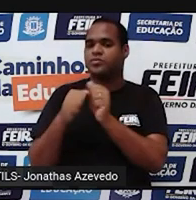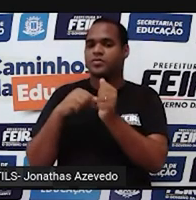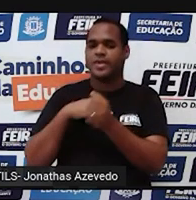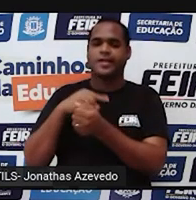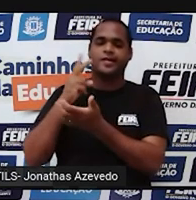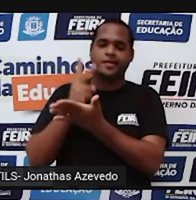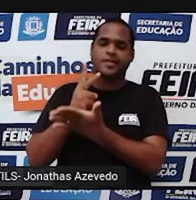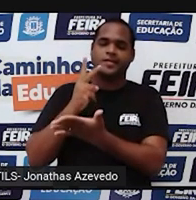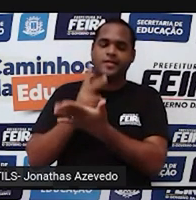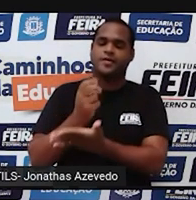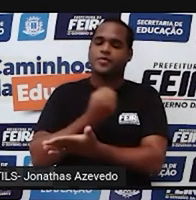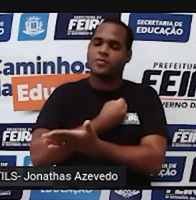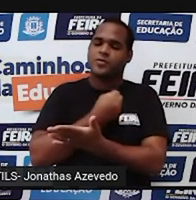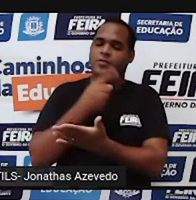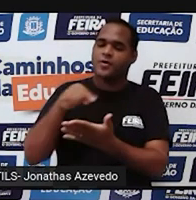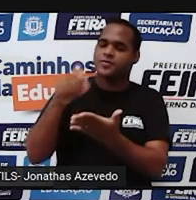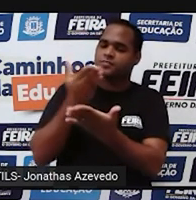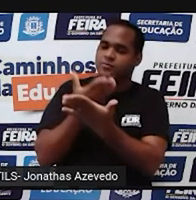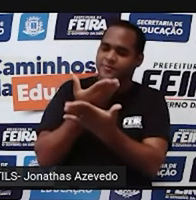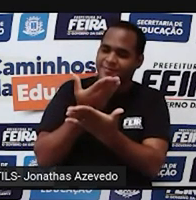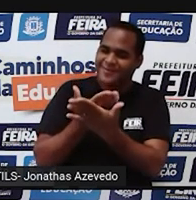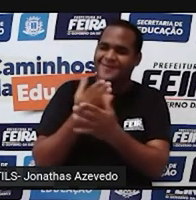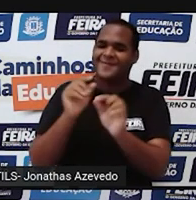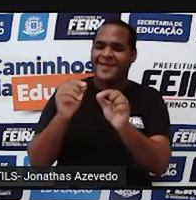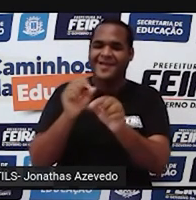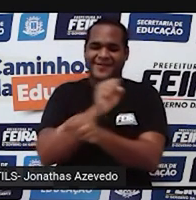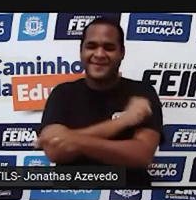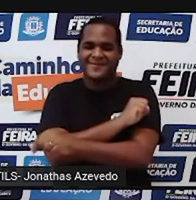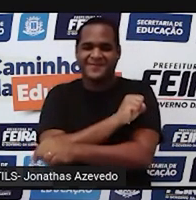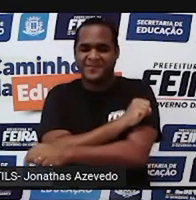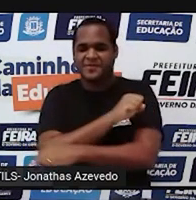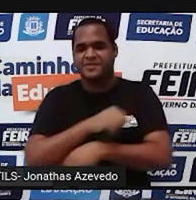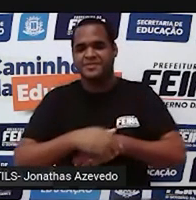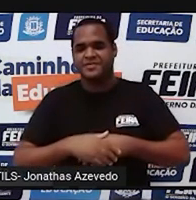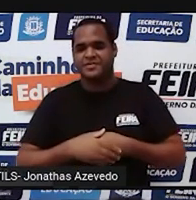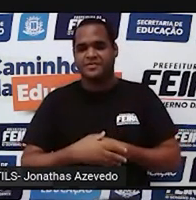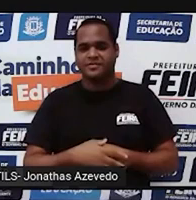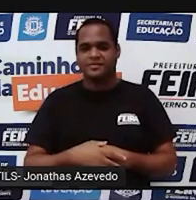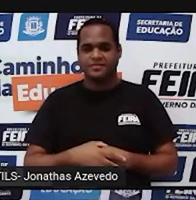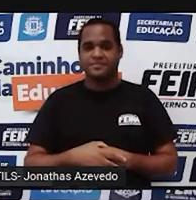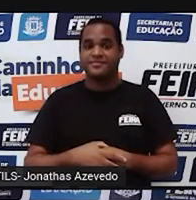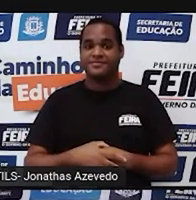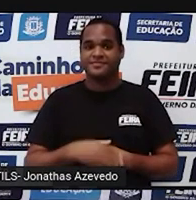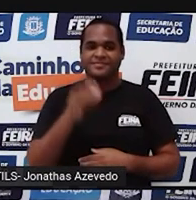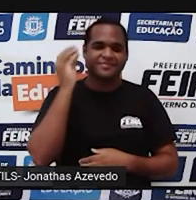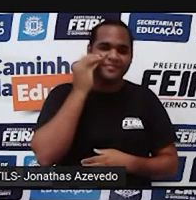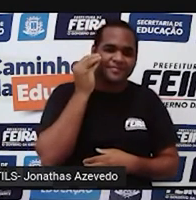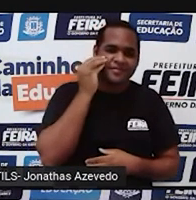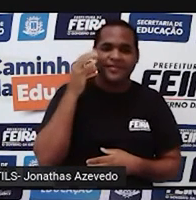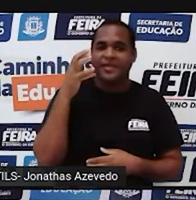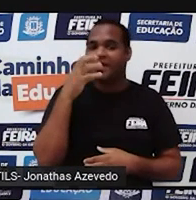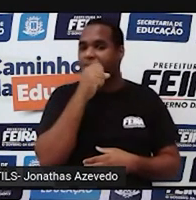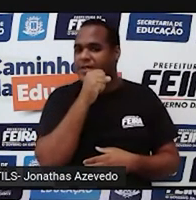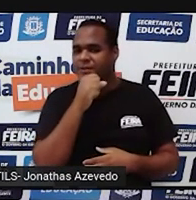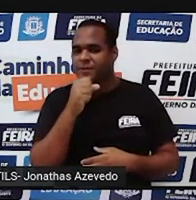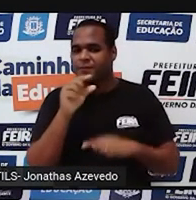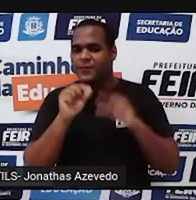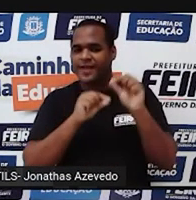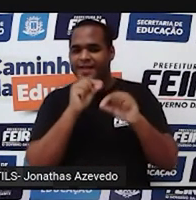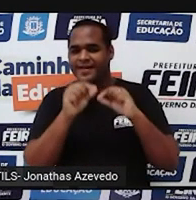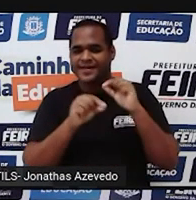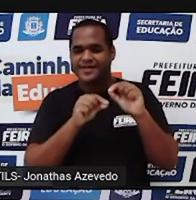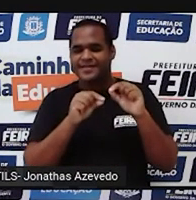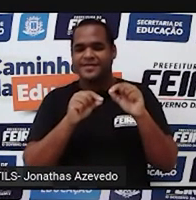que a gente já estudou até aqui no oitavo ano. Beleza? Bora testar rapidinho, né?